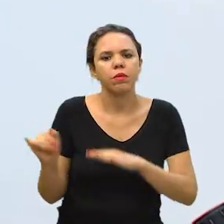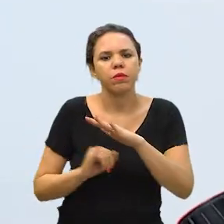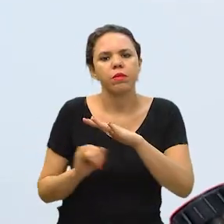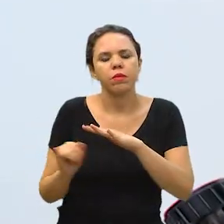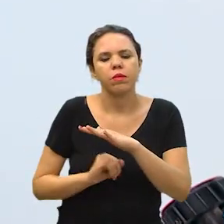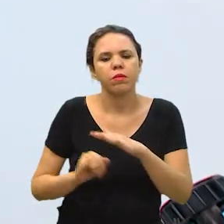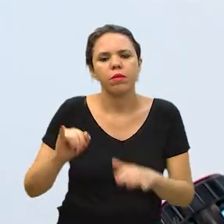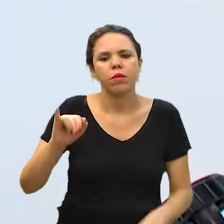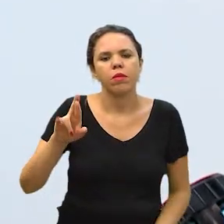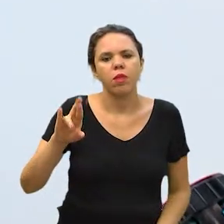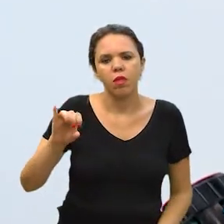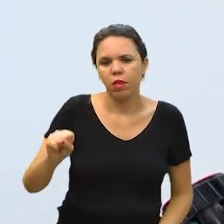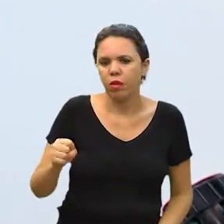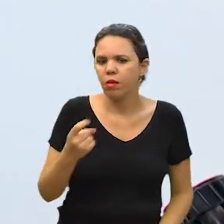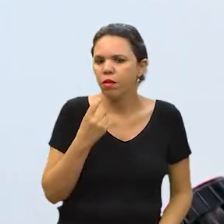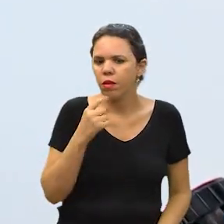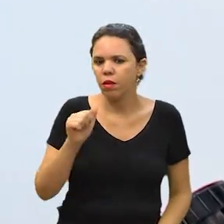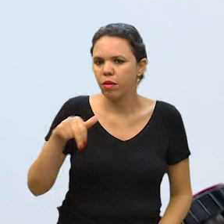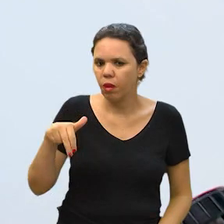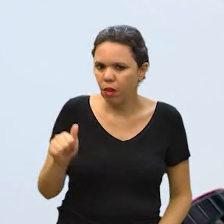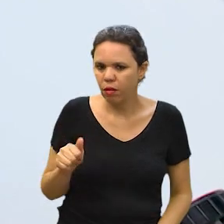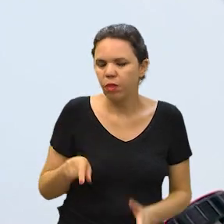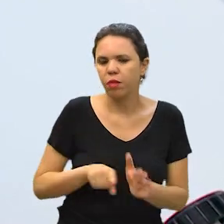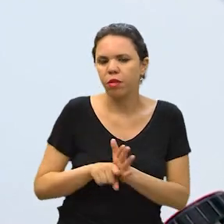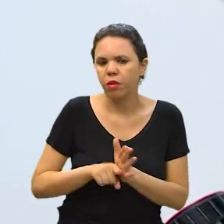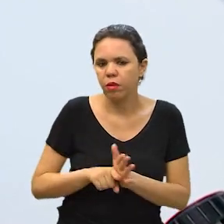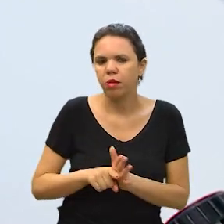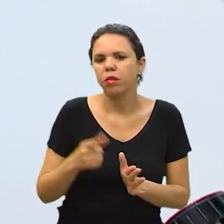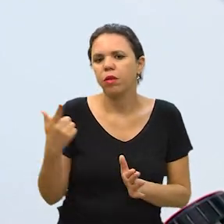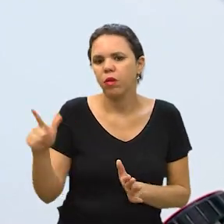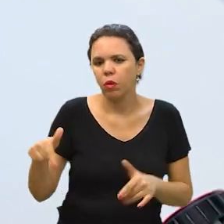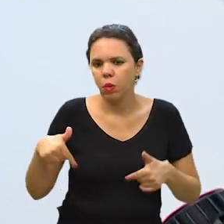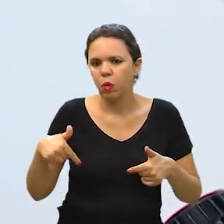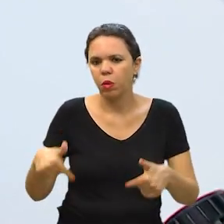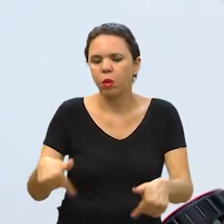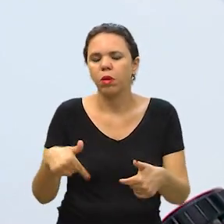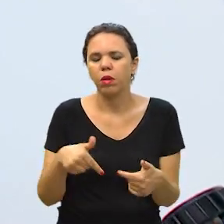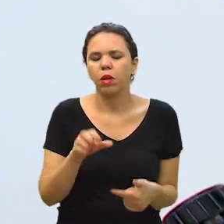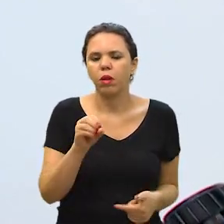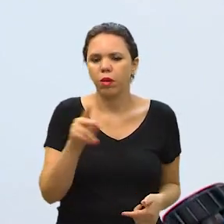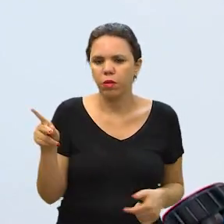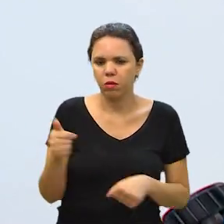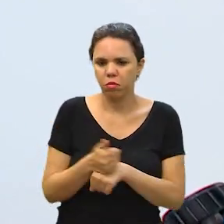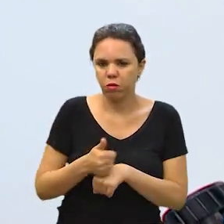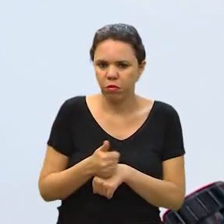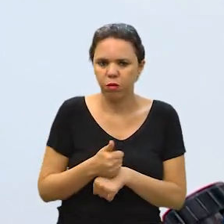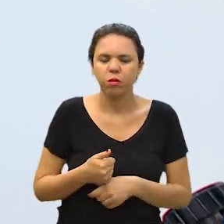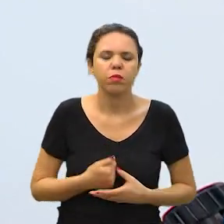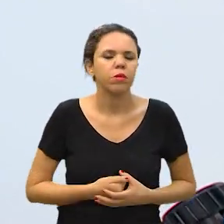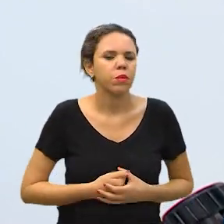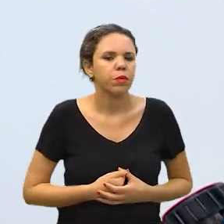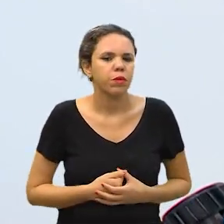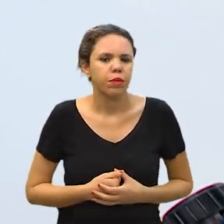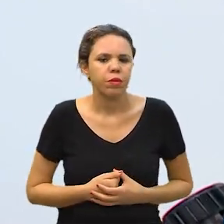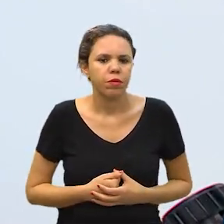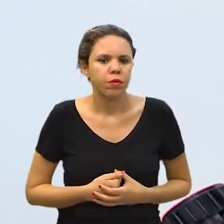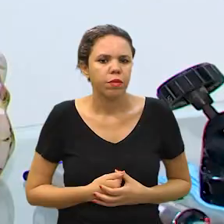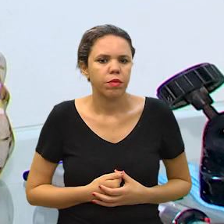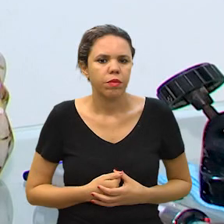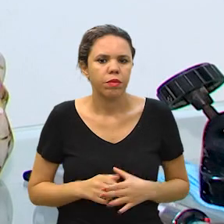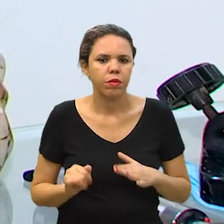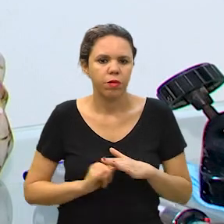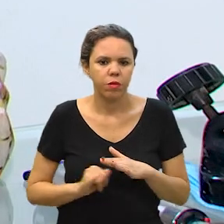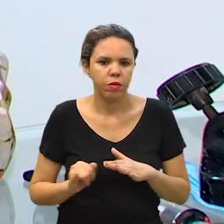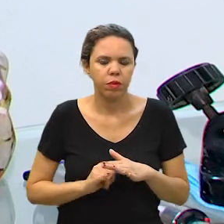Presidente do Instituto Íris em Campinas, Ana também estuda ainda outras atuações para os optometristas da região.